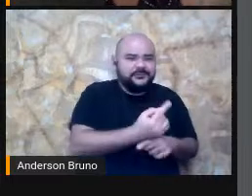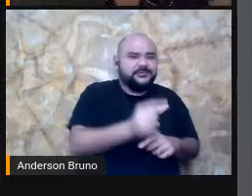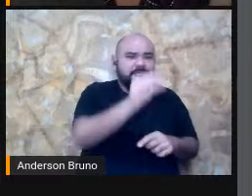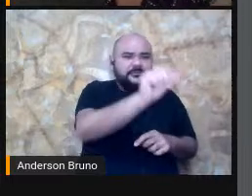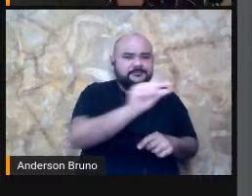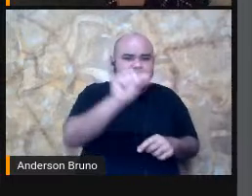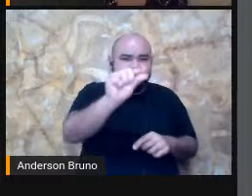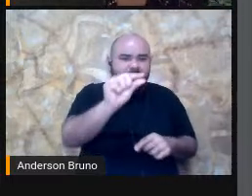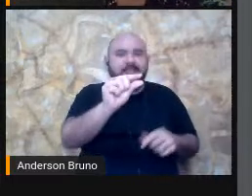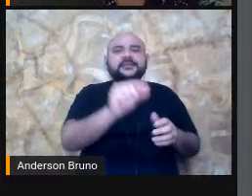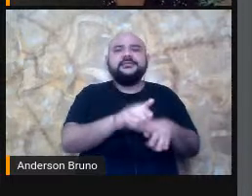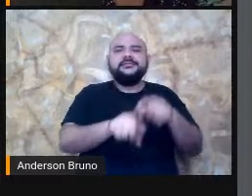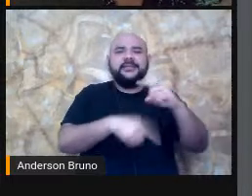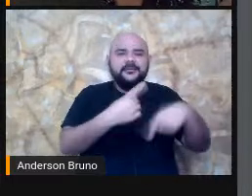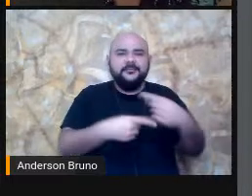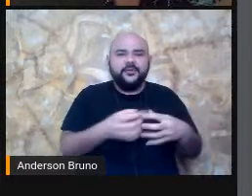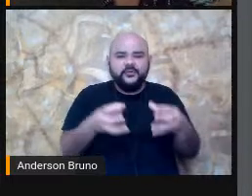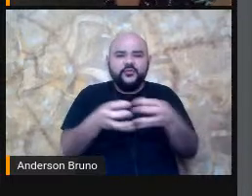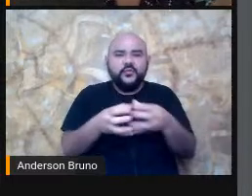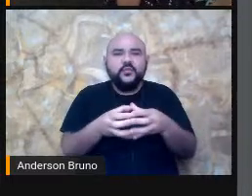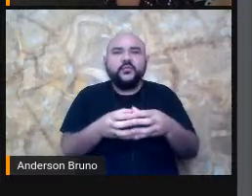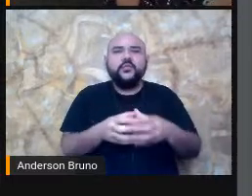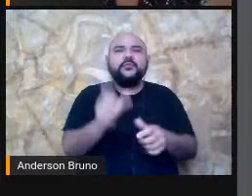Substantivos Que são